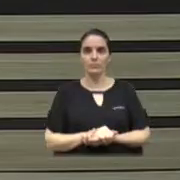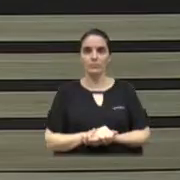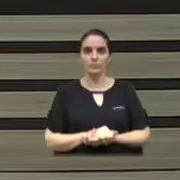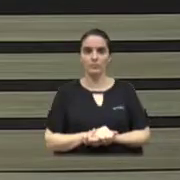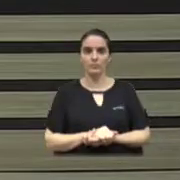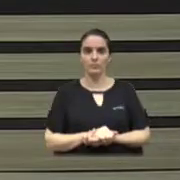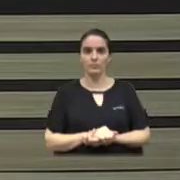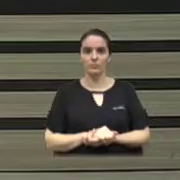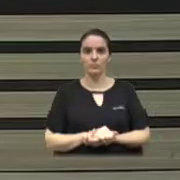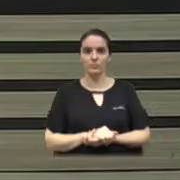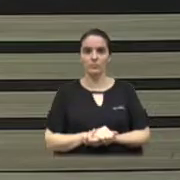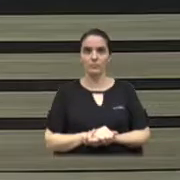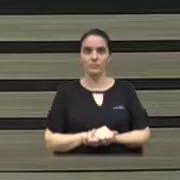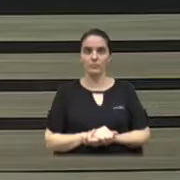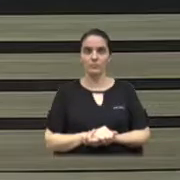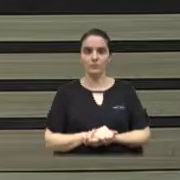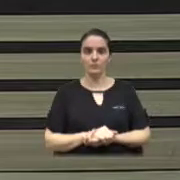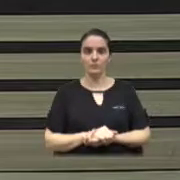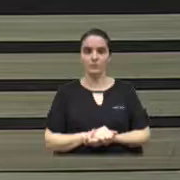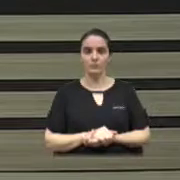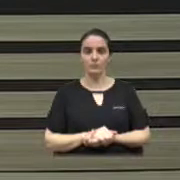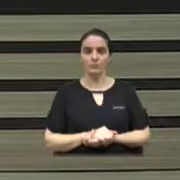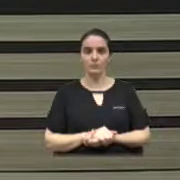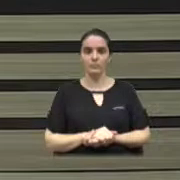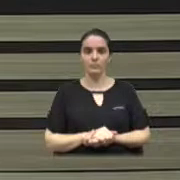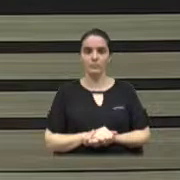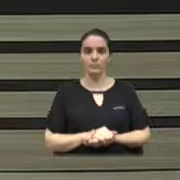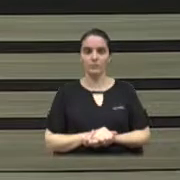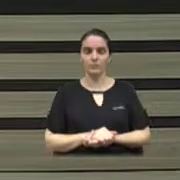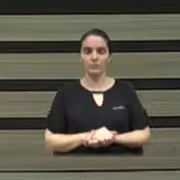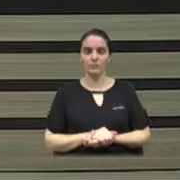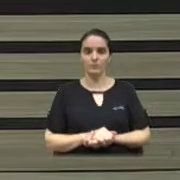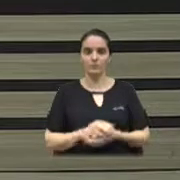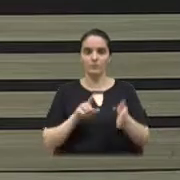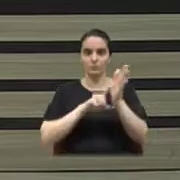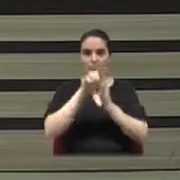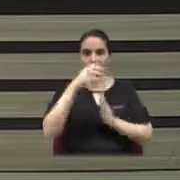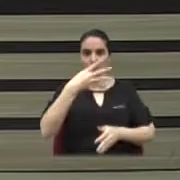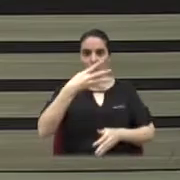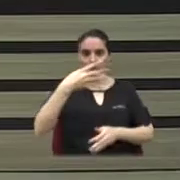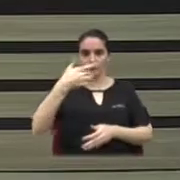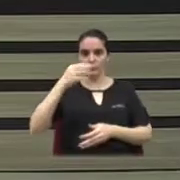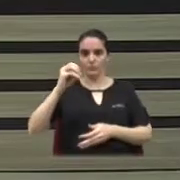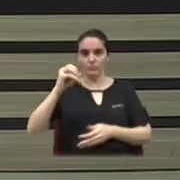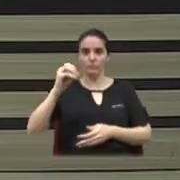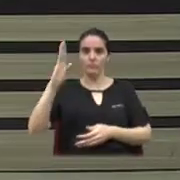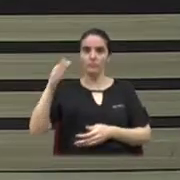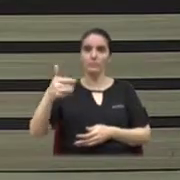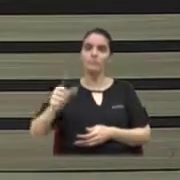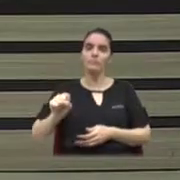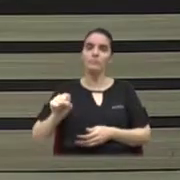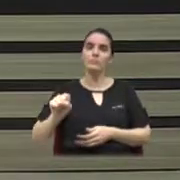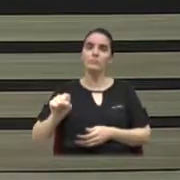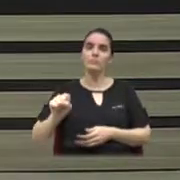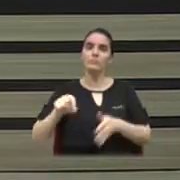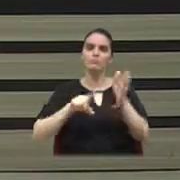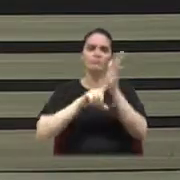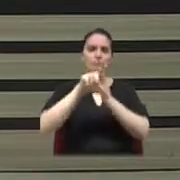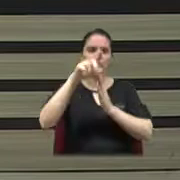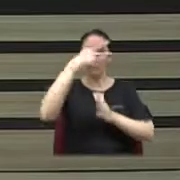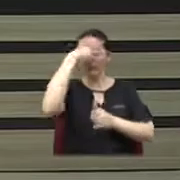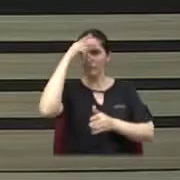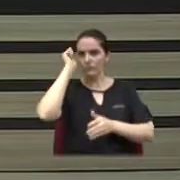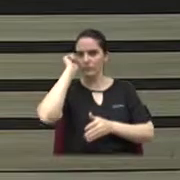Com a primeira secretária, leitura do requerimento. Requerimento 420, 2018. Requer informações